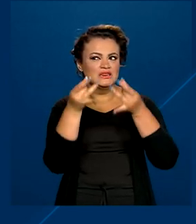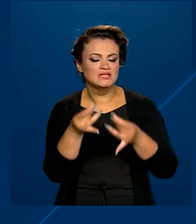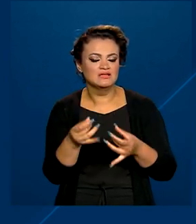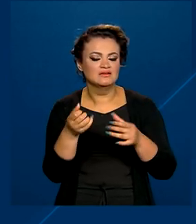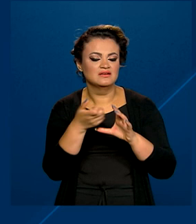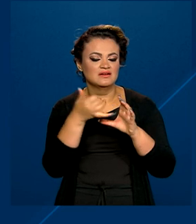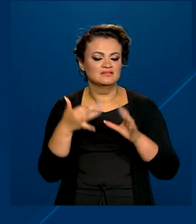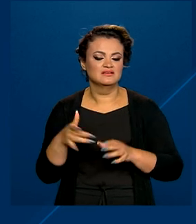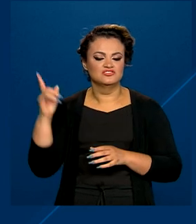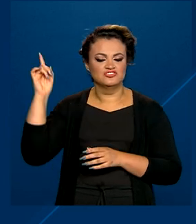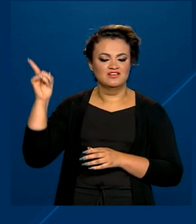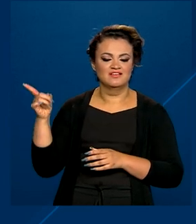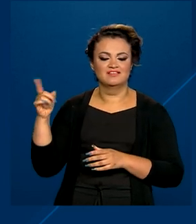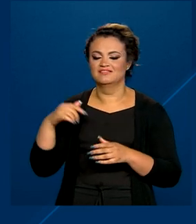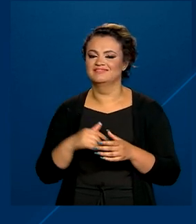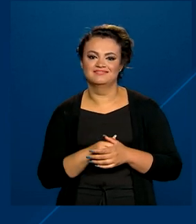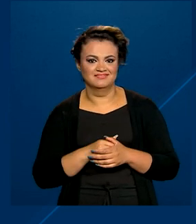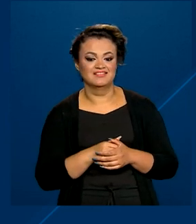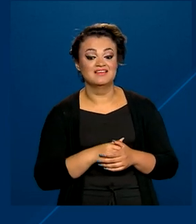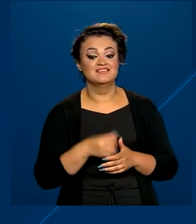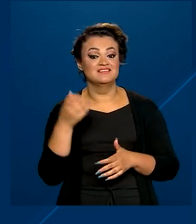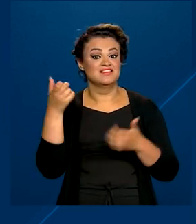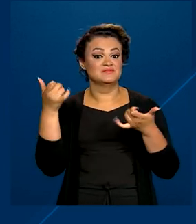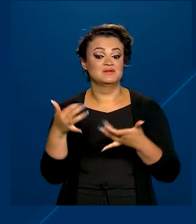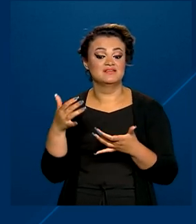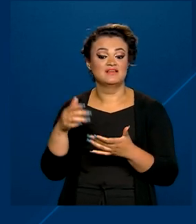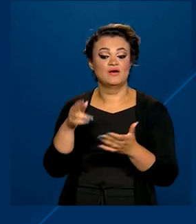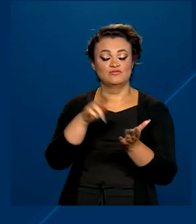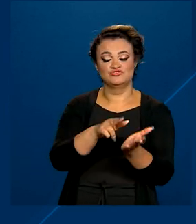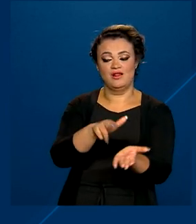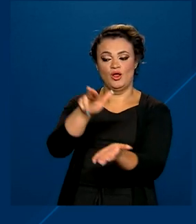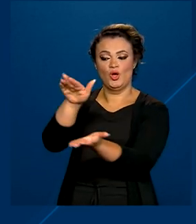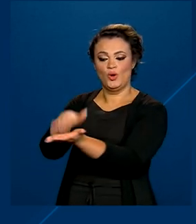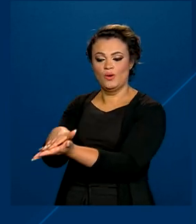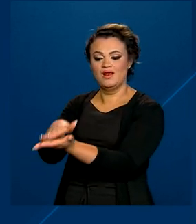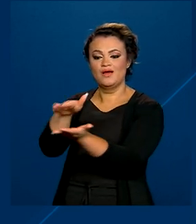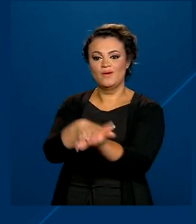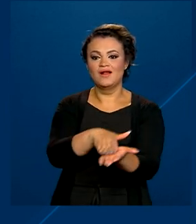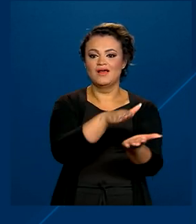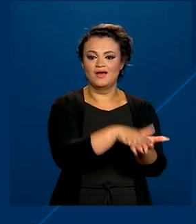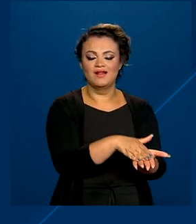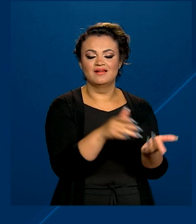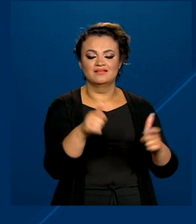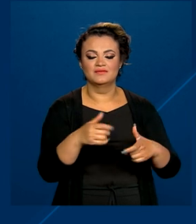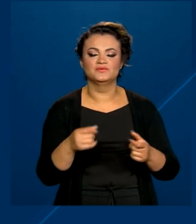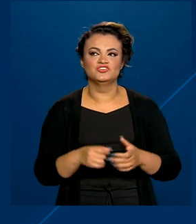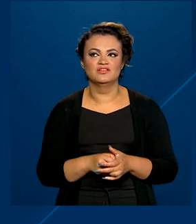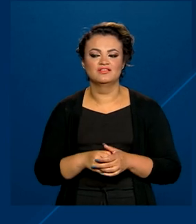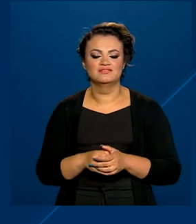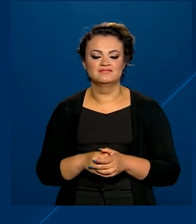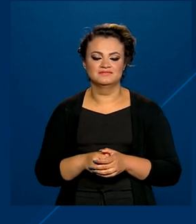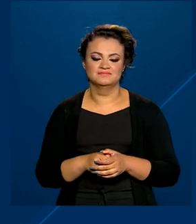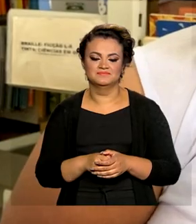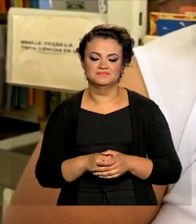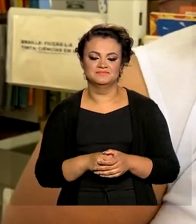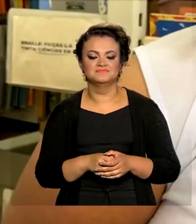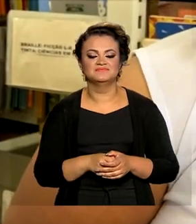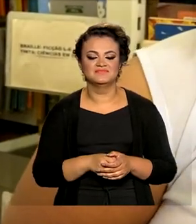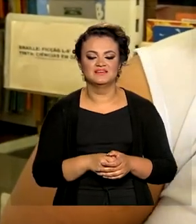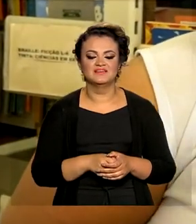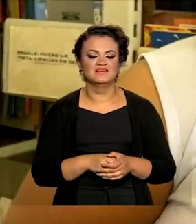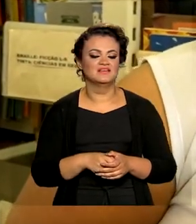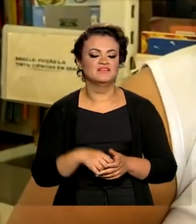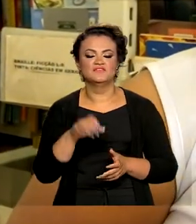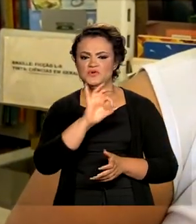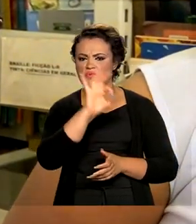e características dos desenhos e indica onde cada imagem deve ser colada. Texto Bré 10. Eu acho